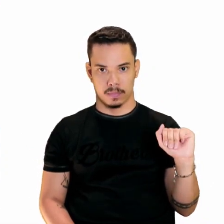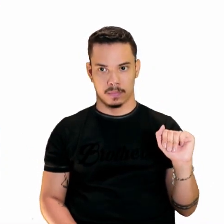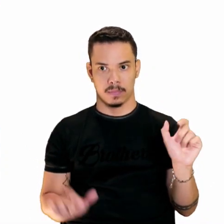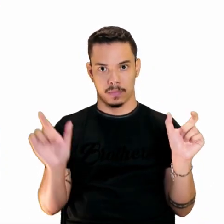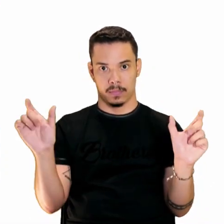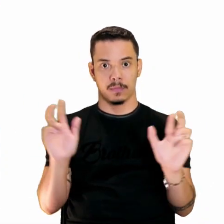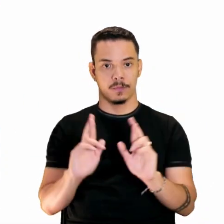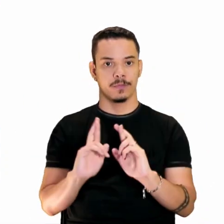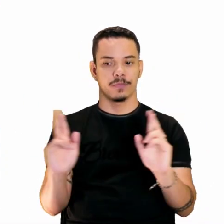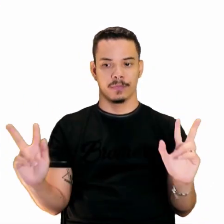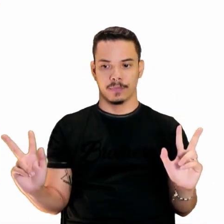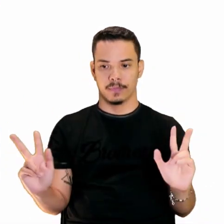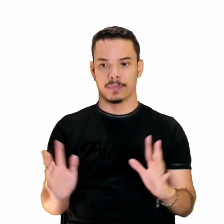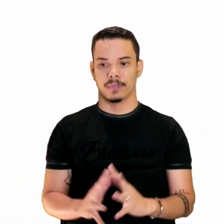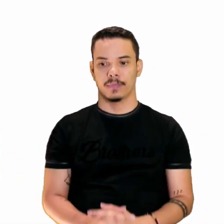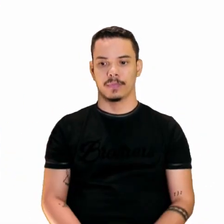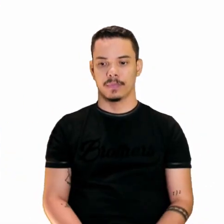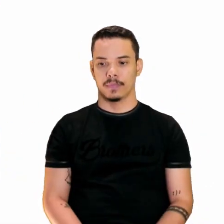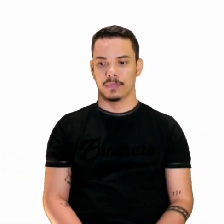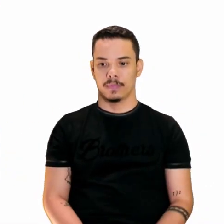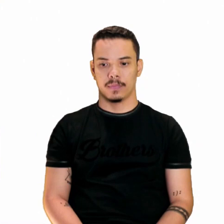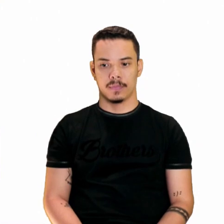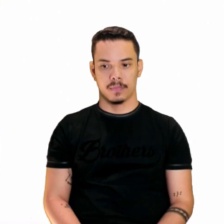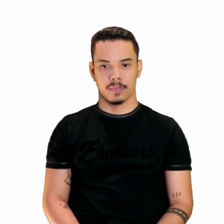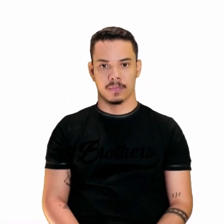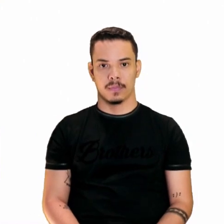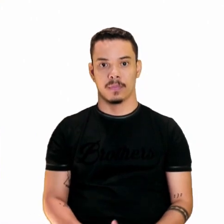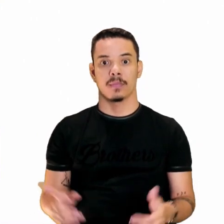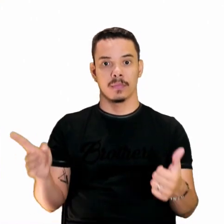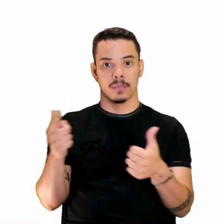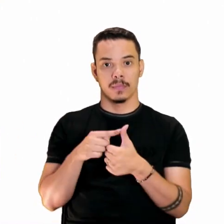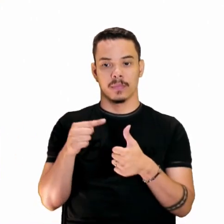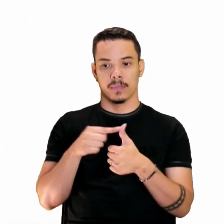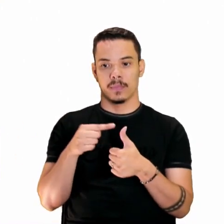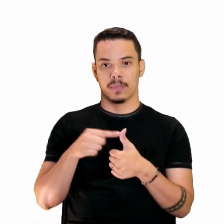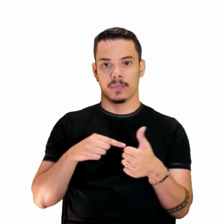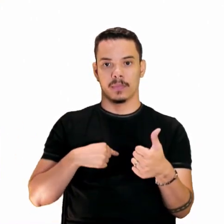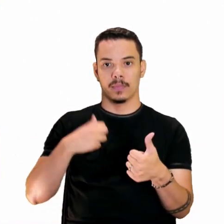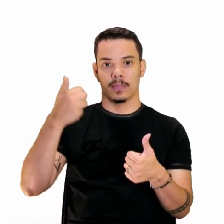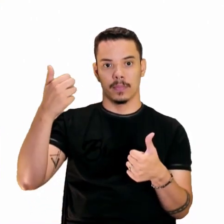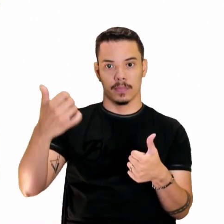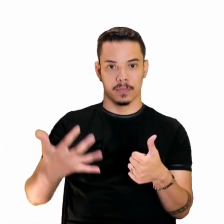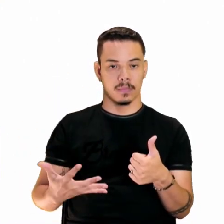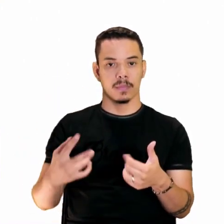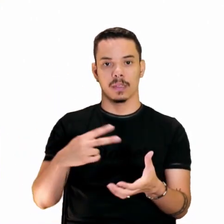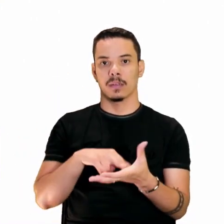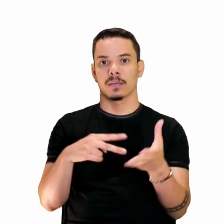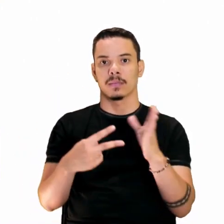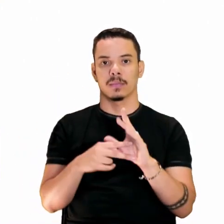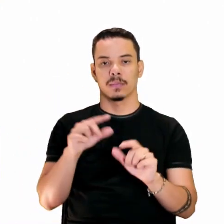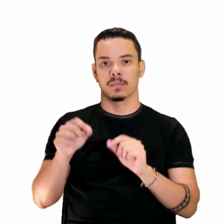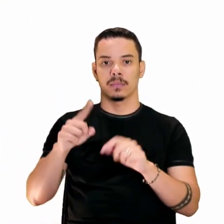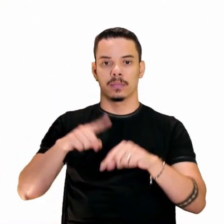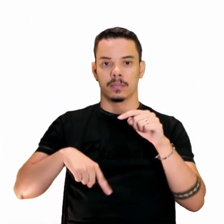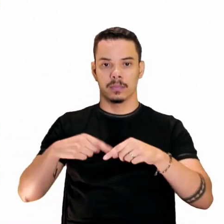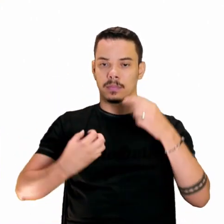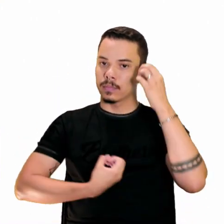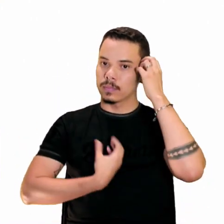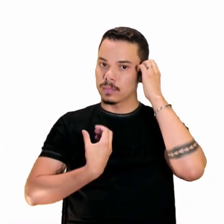verdade, né? Olha lá. O modo implícito, ele enquadra as produções,